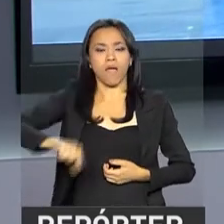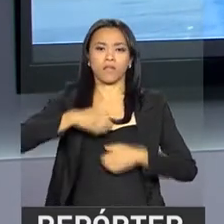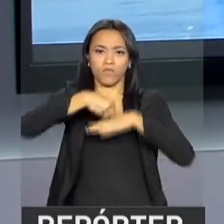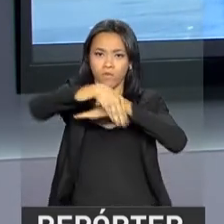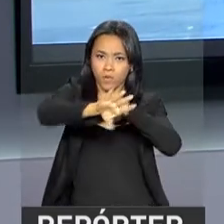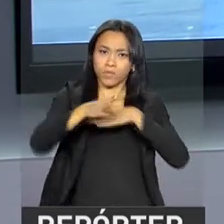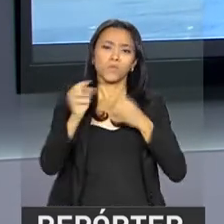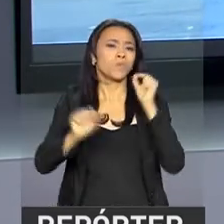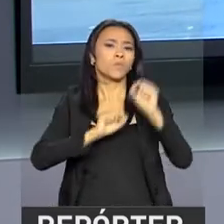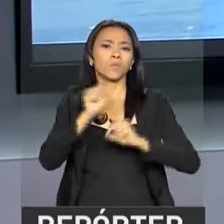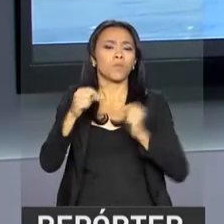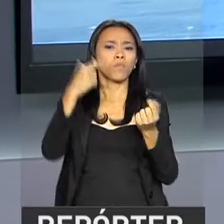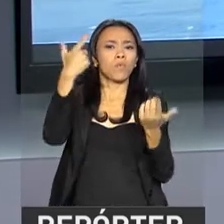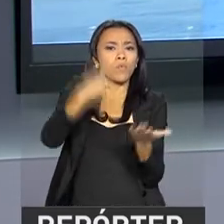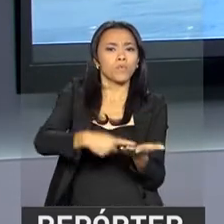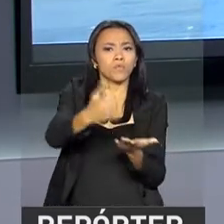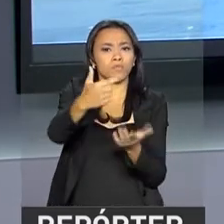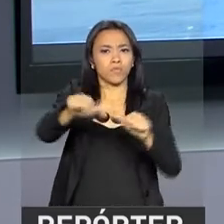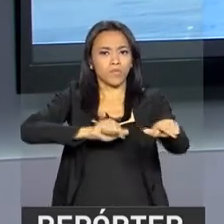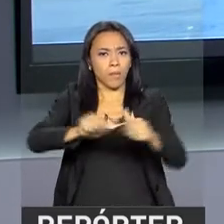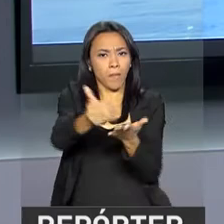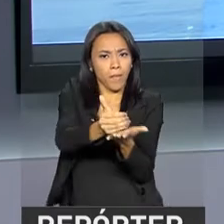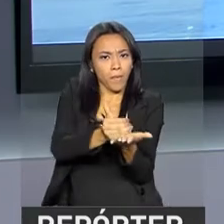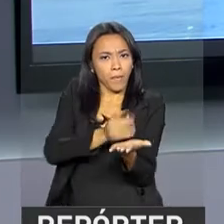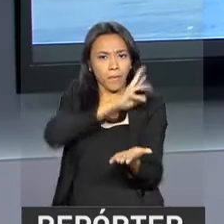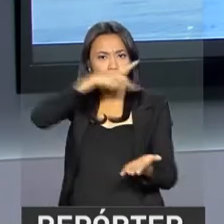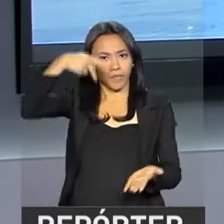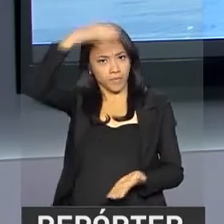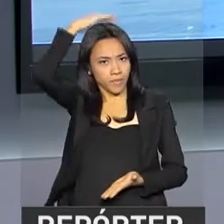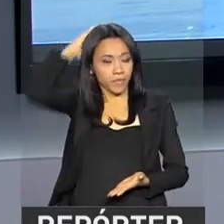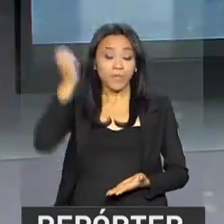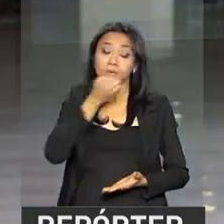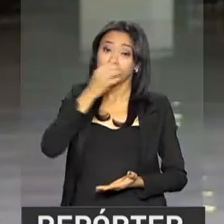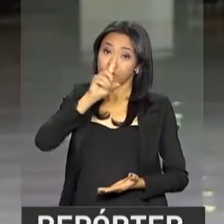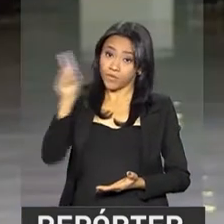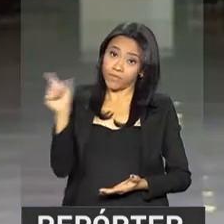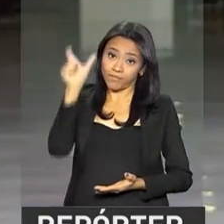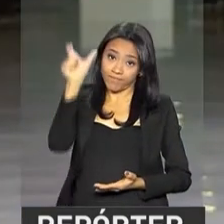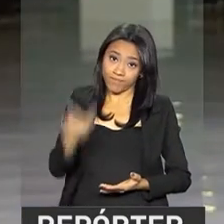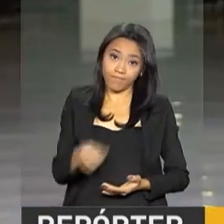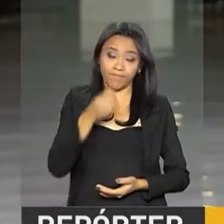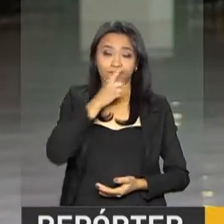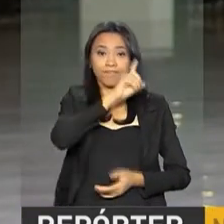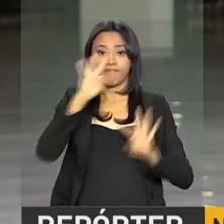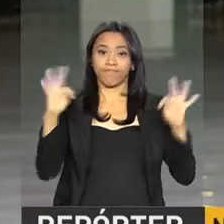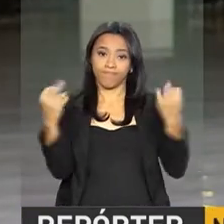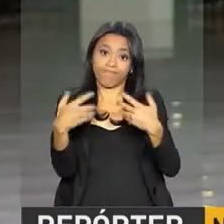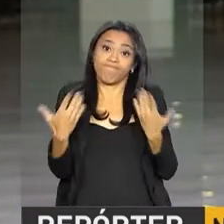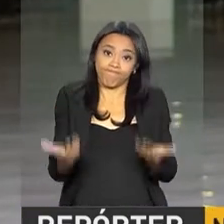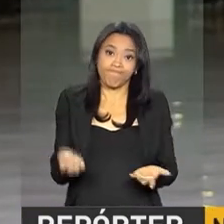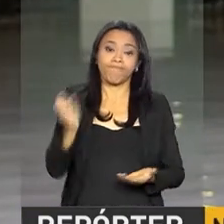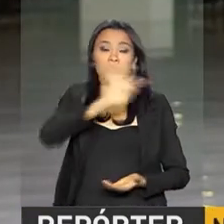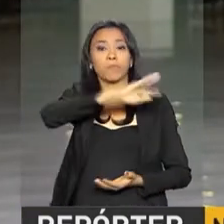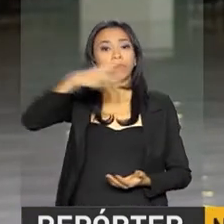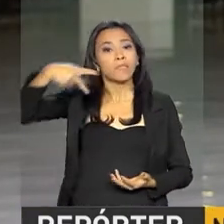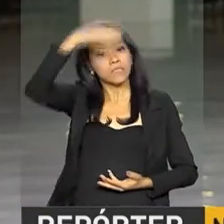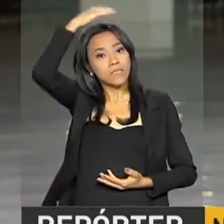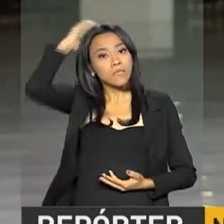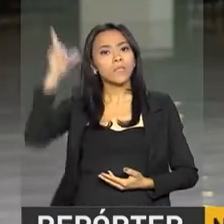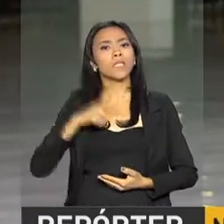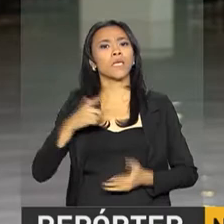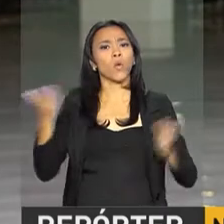agenda do presidente. Bom dia, Ney. Bom dia, Carol. Bom dia a todos. Pois é, Carol, o presidente Michel Temer se reúne com a equipe